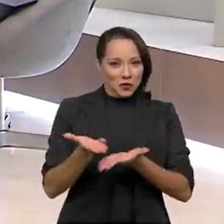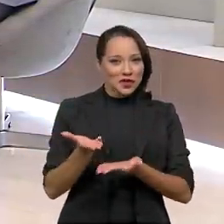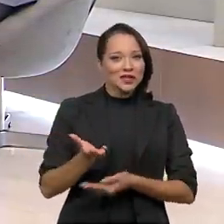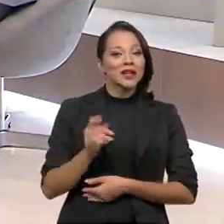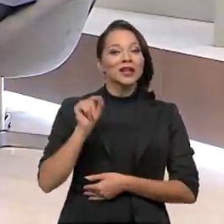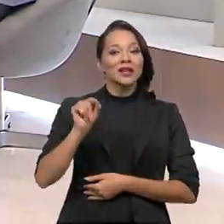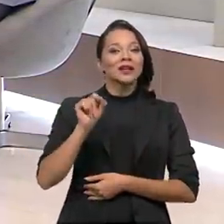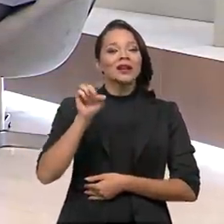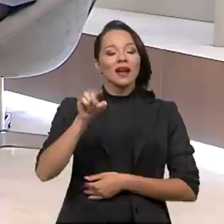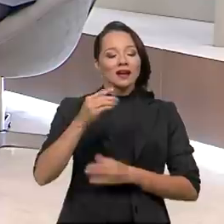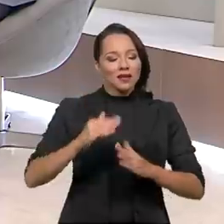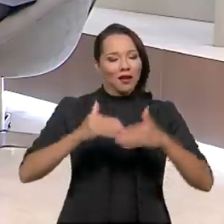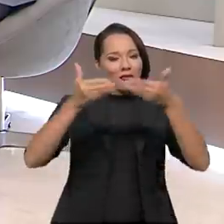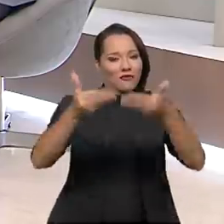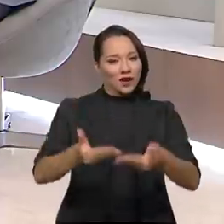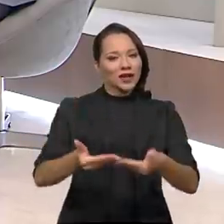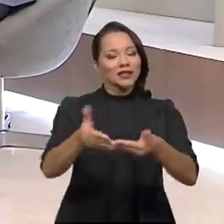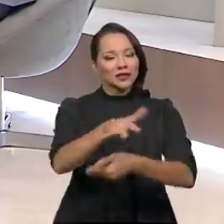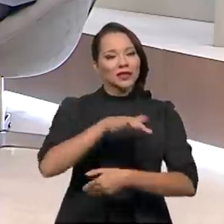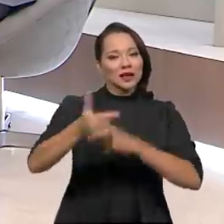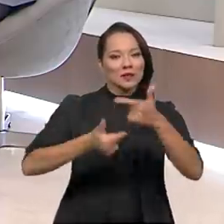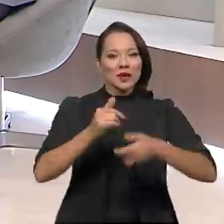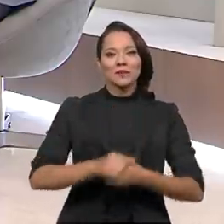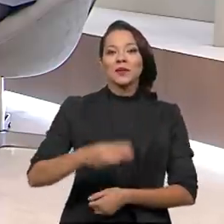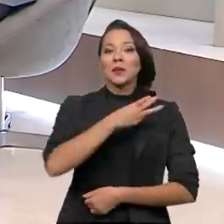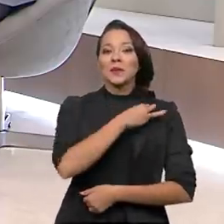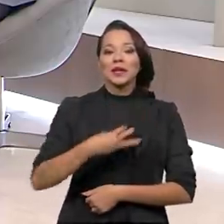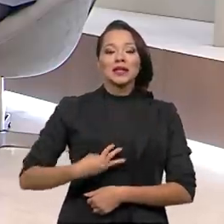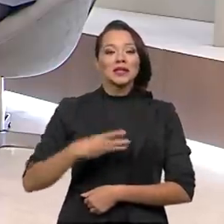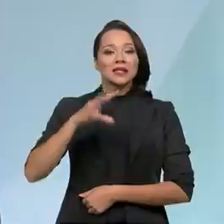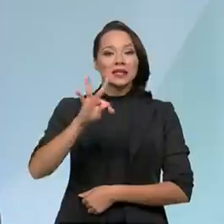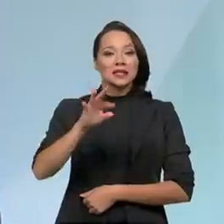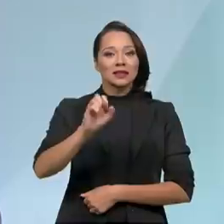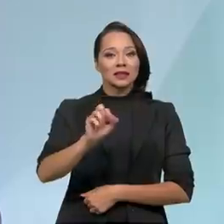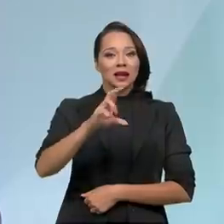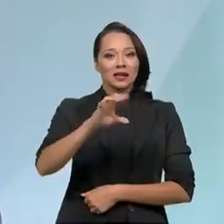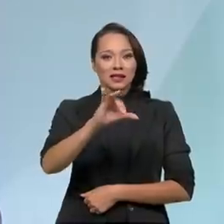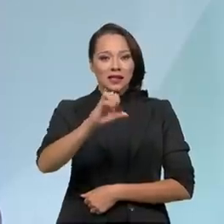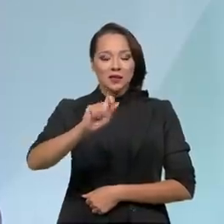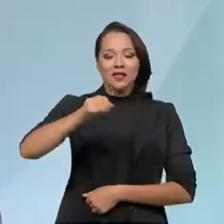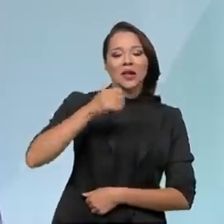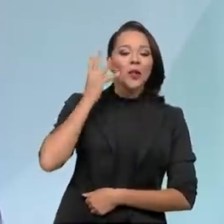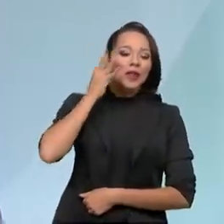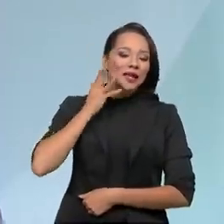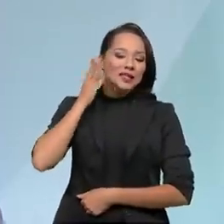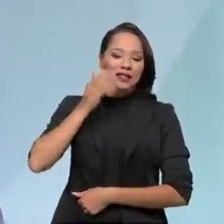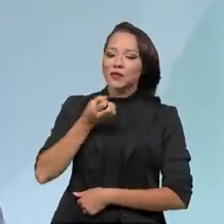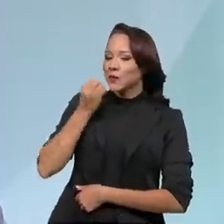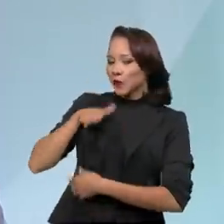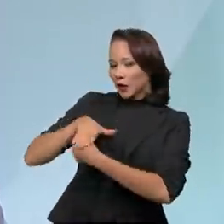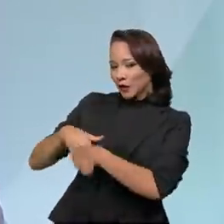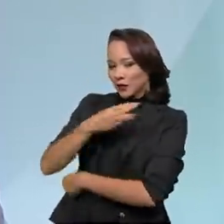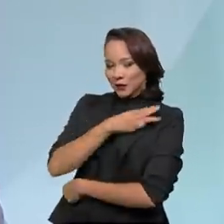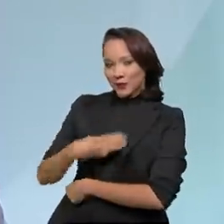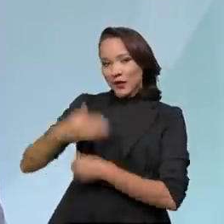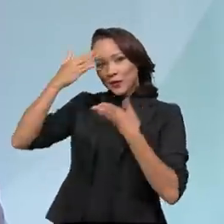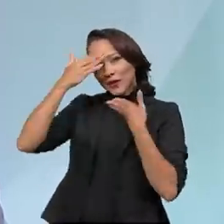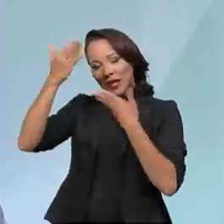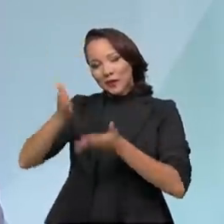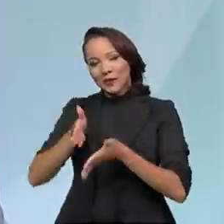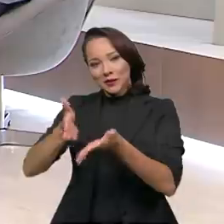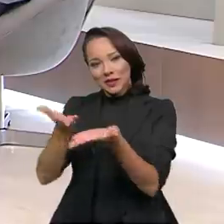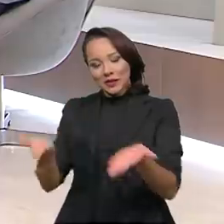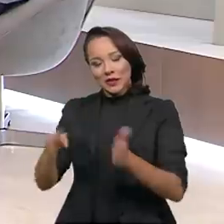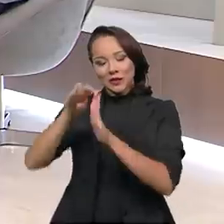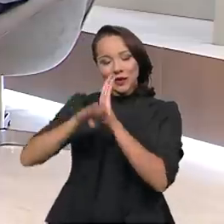em Pauta é quem está à frente da pasta, o ministro Tarcísio Gomes de Freitas. Boa noite, ministro. Muito obrigado pela presença